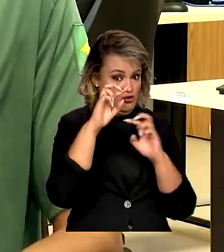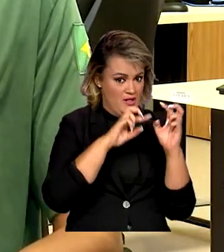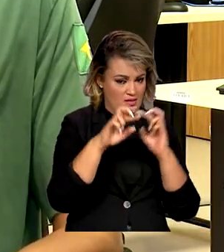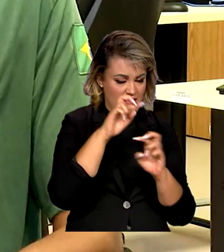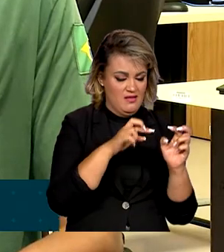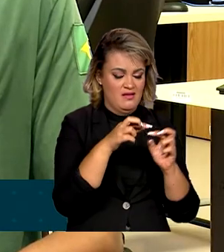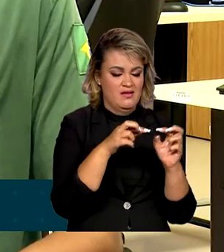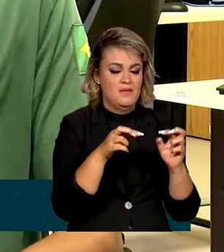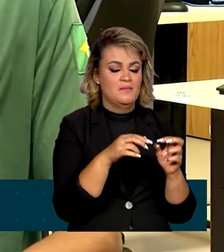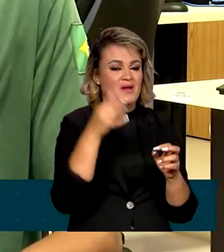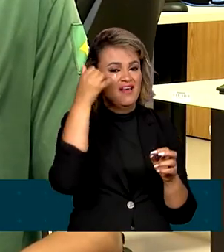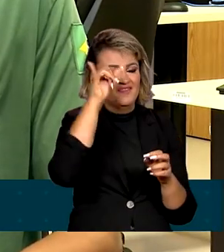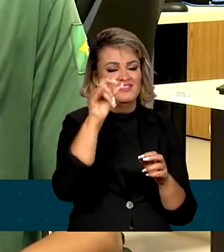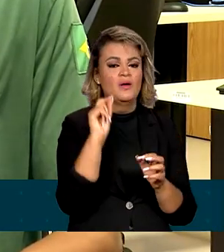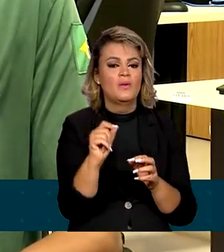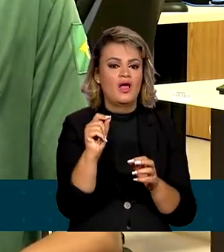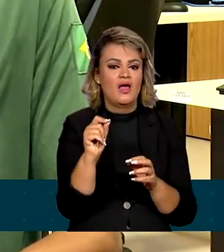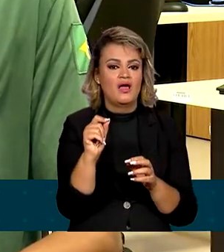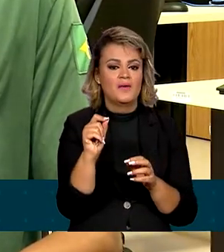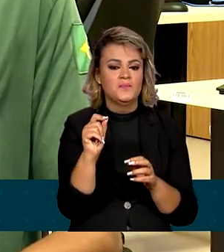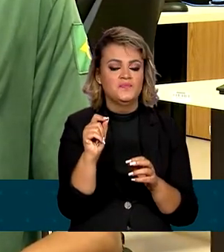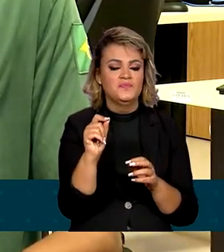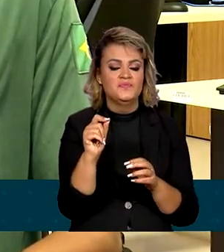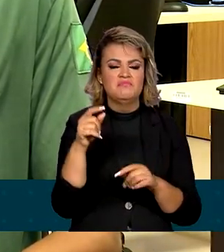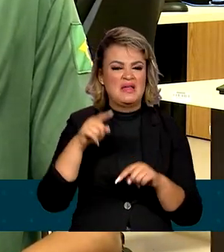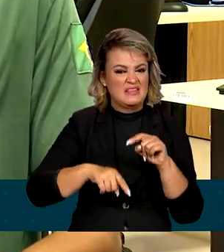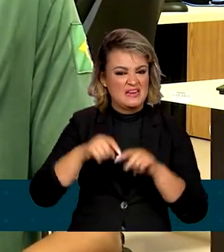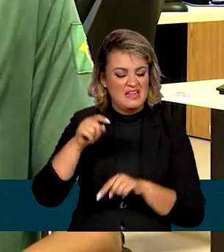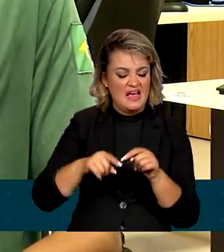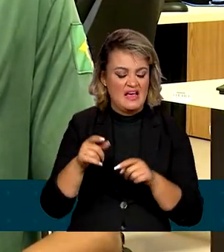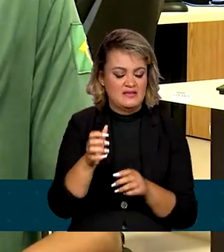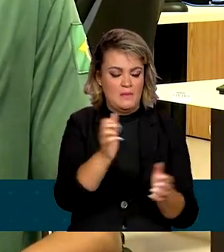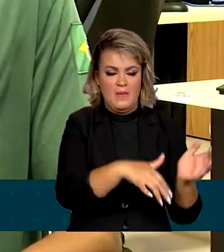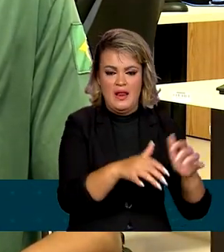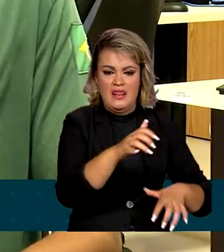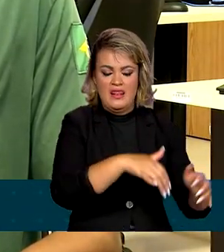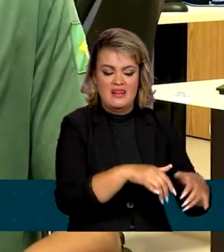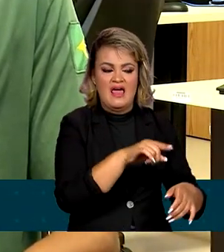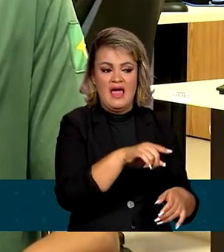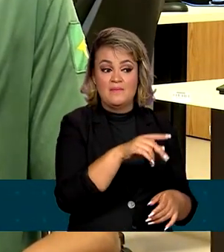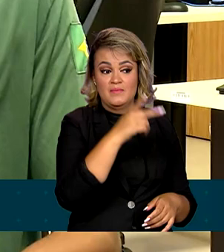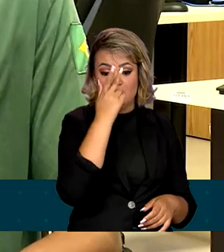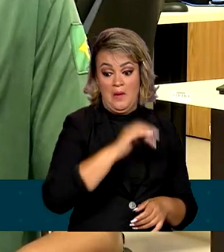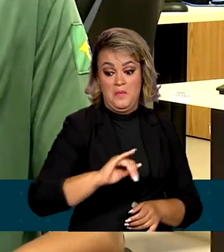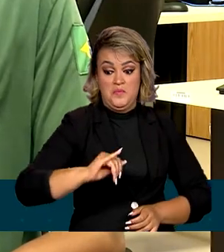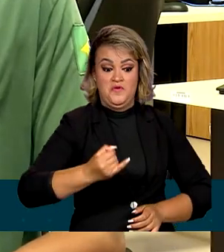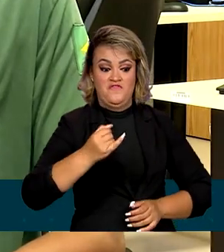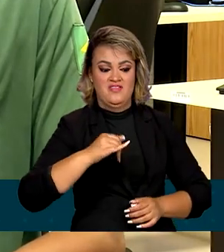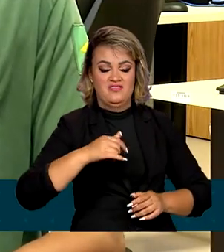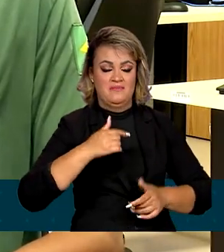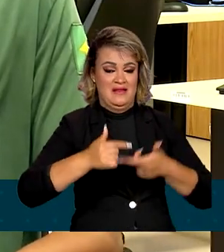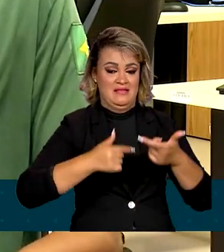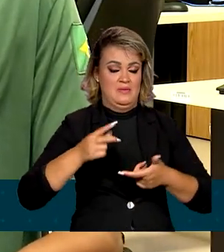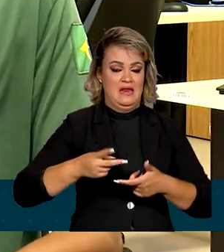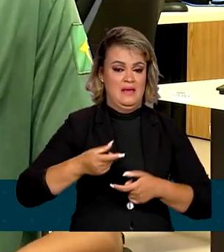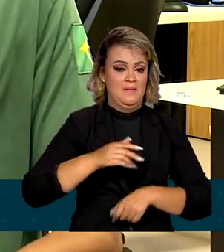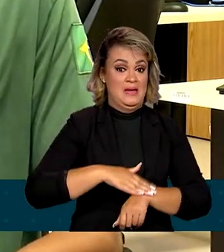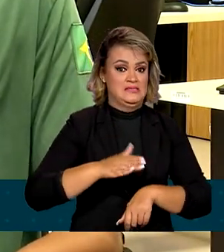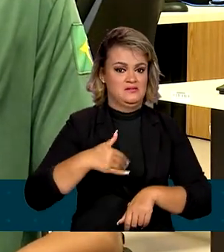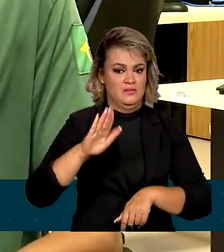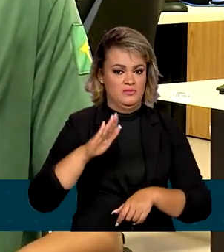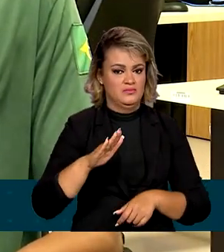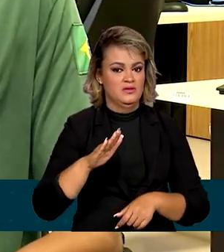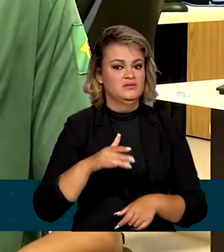embarcações para evitar que entre insumos que possam abastecer e garantir a permanência do pessoal lá dentro. Então, esse é um dos